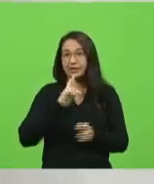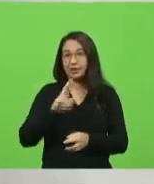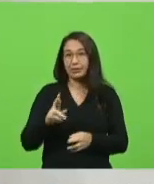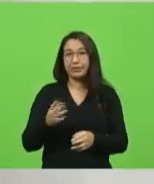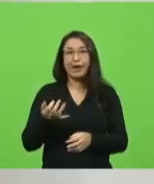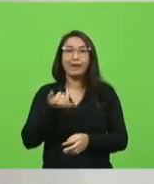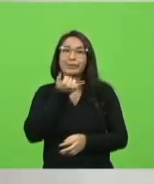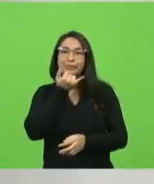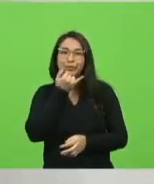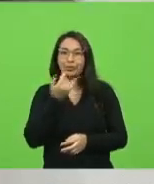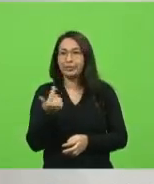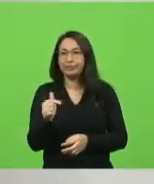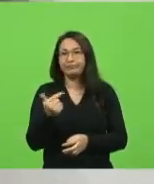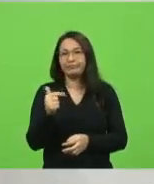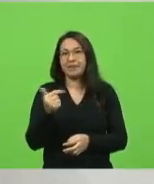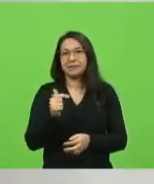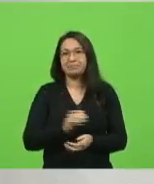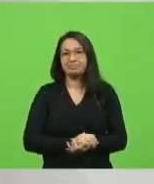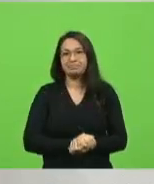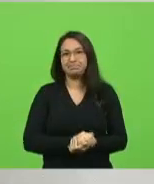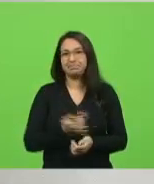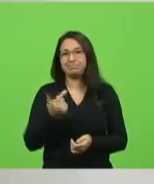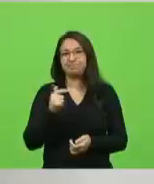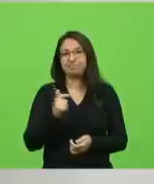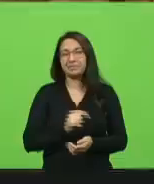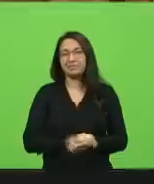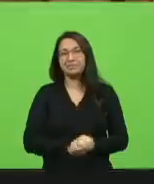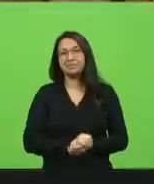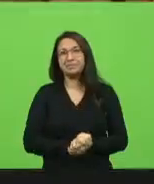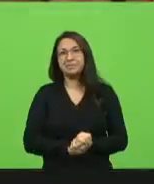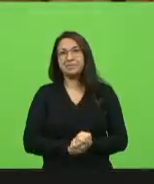essa situação, mas não tem. Por gentileza, deputado Berlanda.